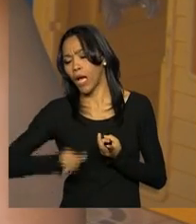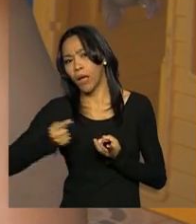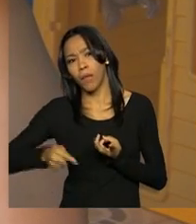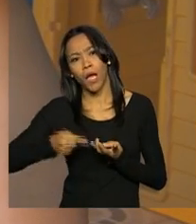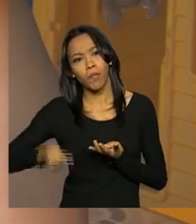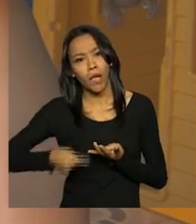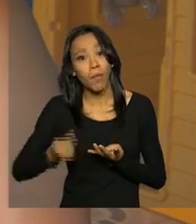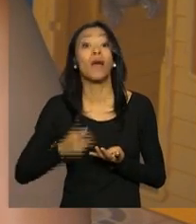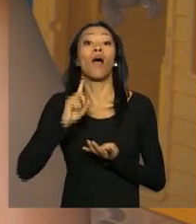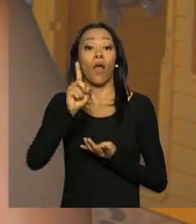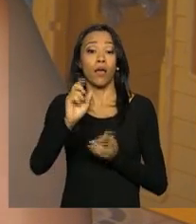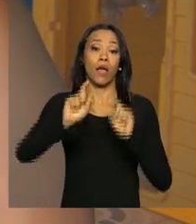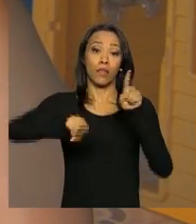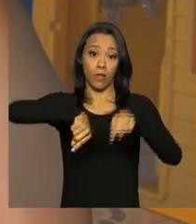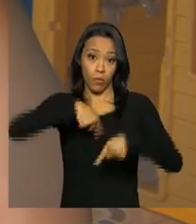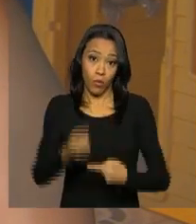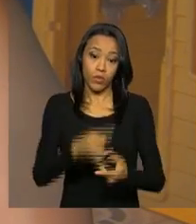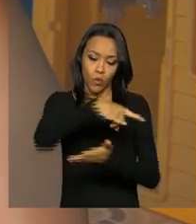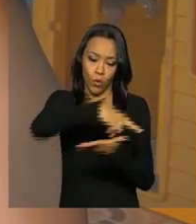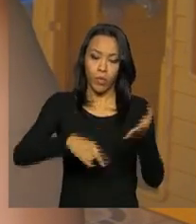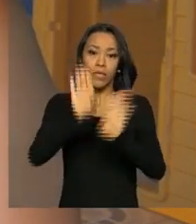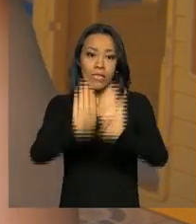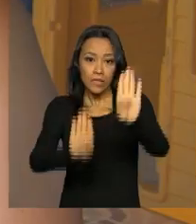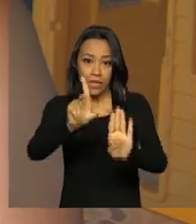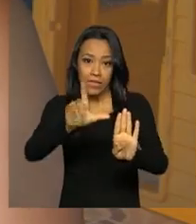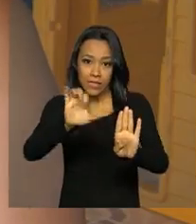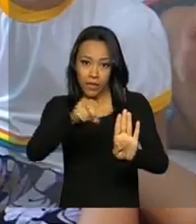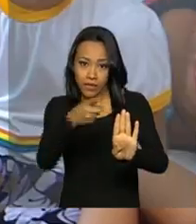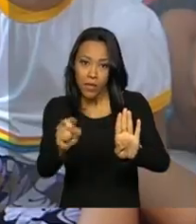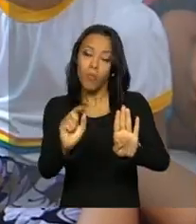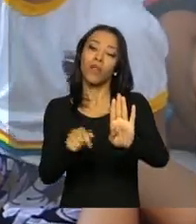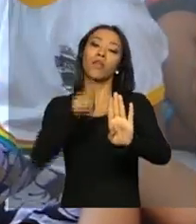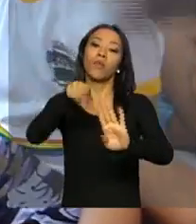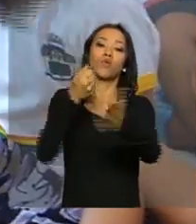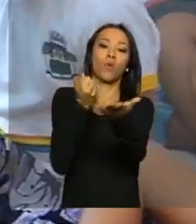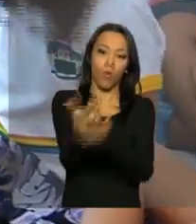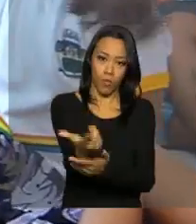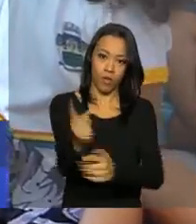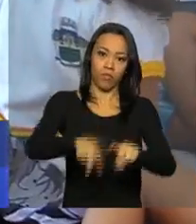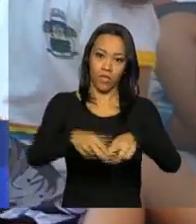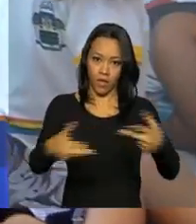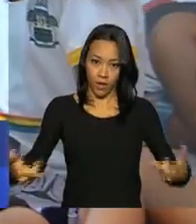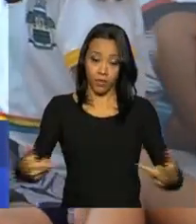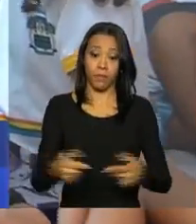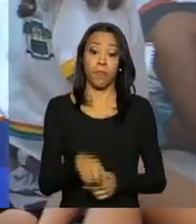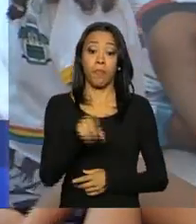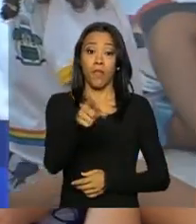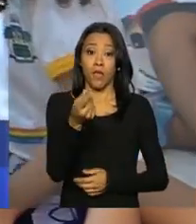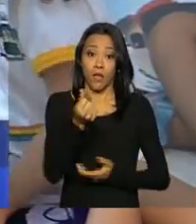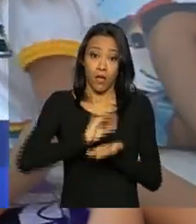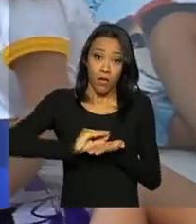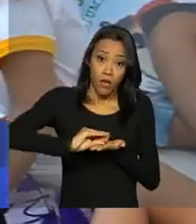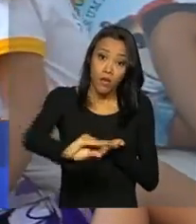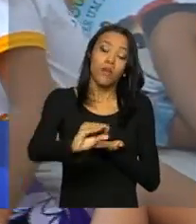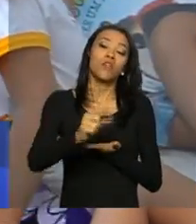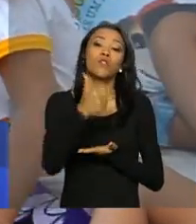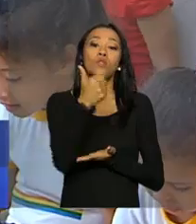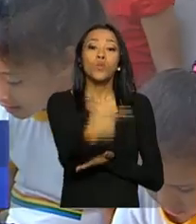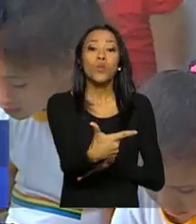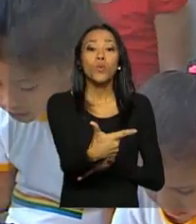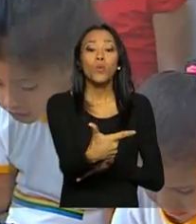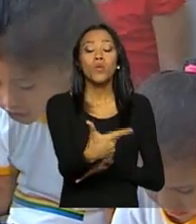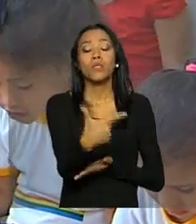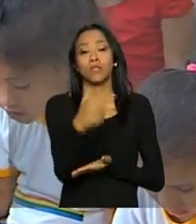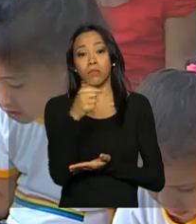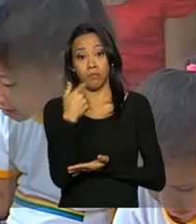efetuam a licitação, compram os materiais e enviam para as escolas. A liberação de recursos vai para 2.600 cidades